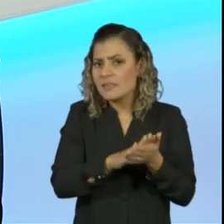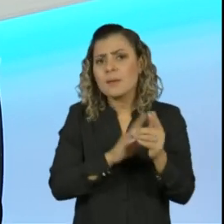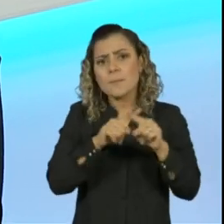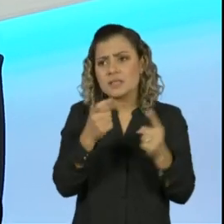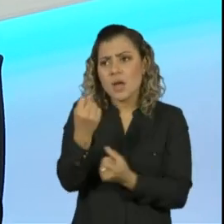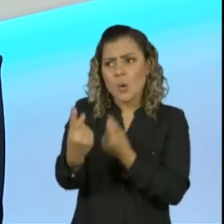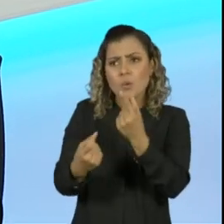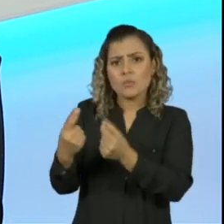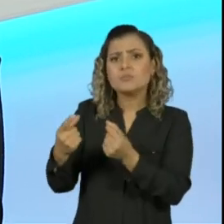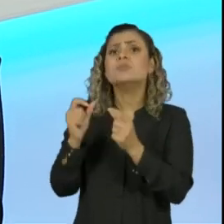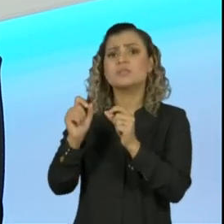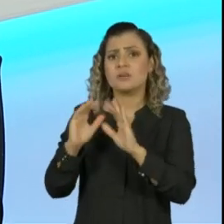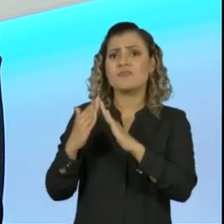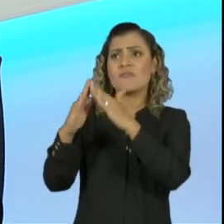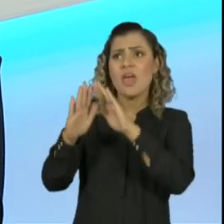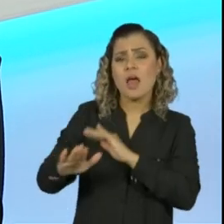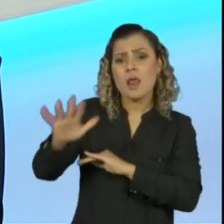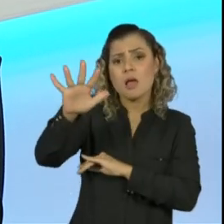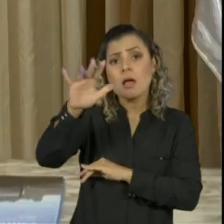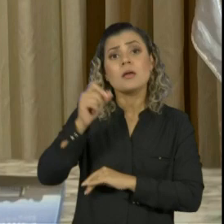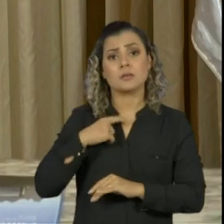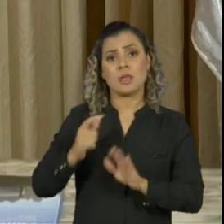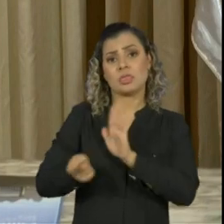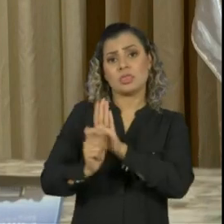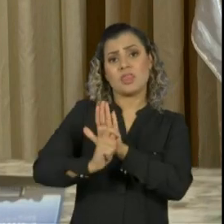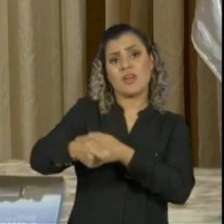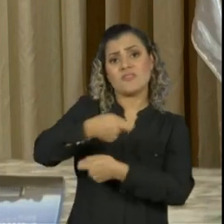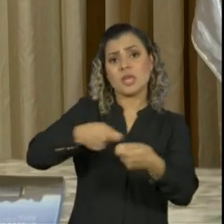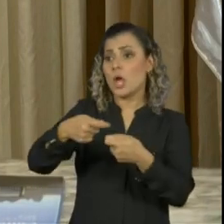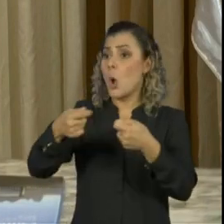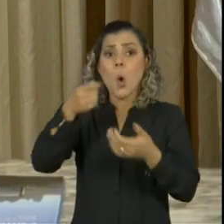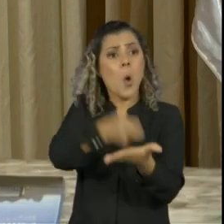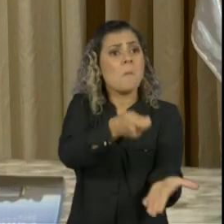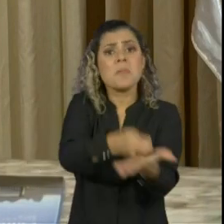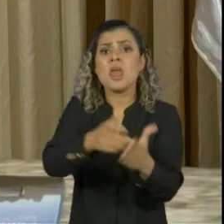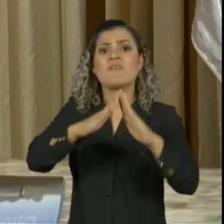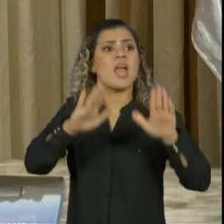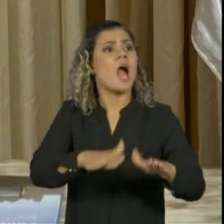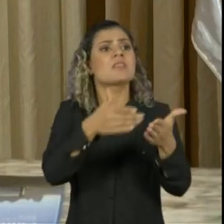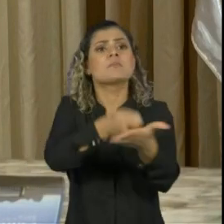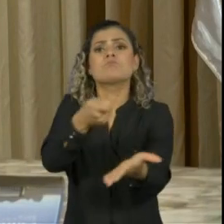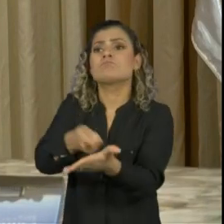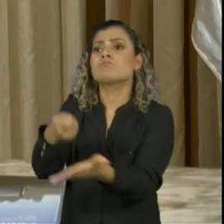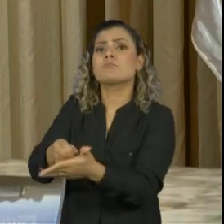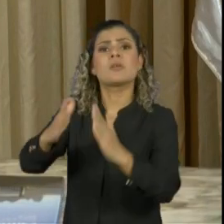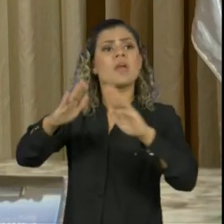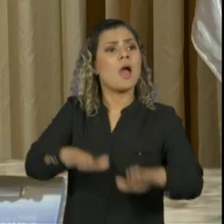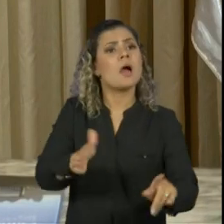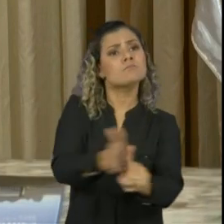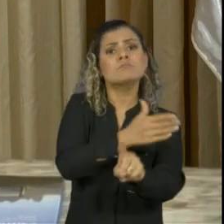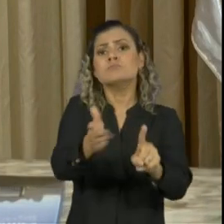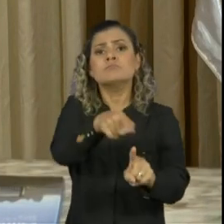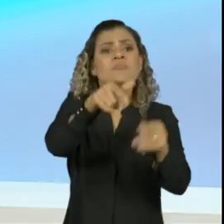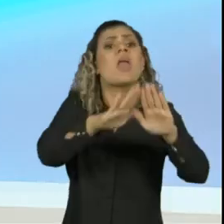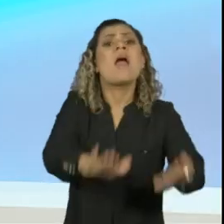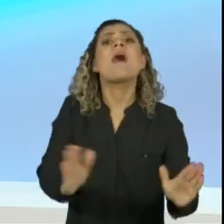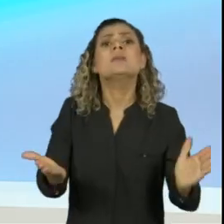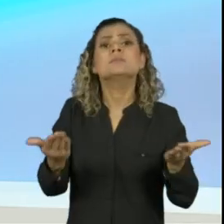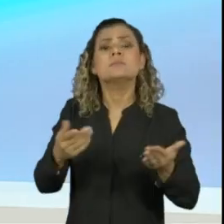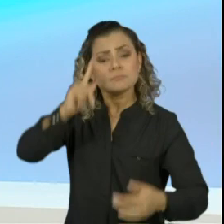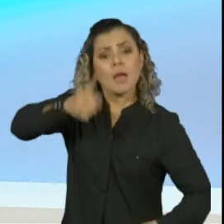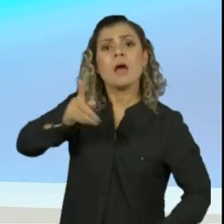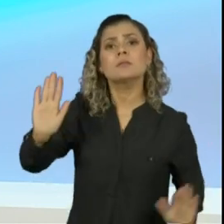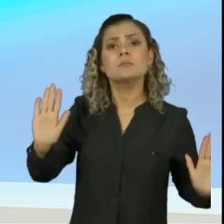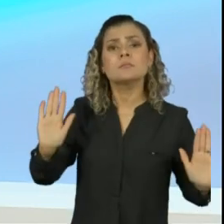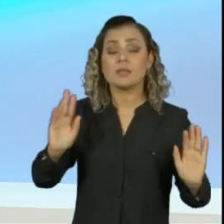relatos de traficantes obrigando as pessoas a ficar em casa com agressões, etc. A